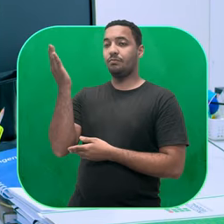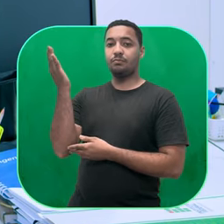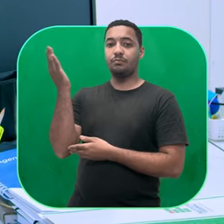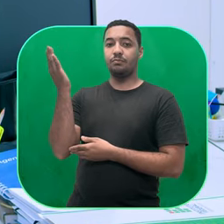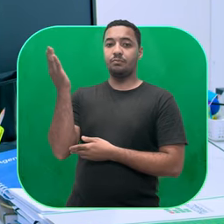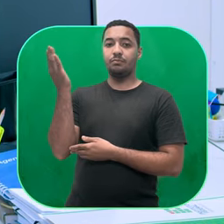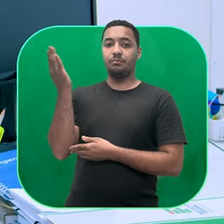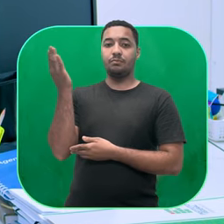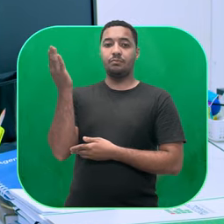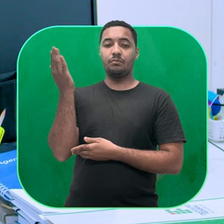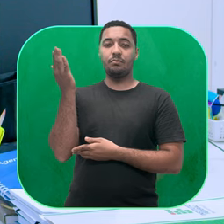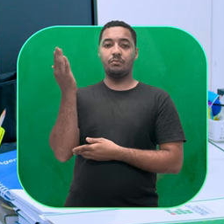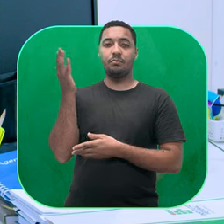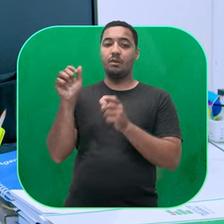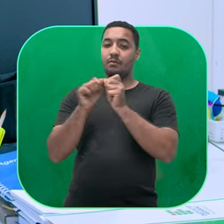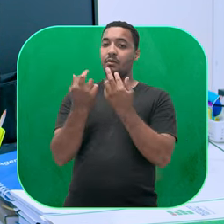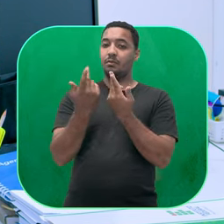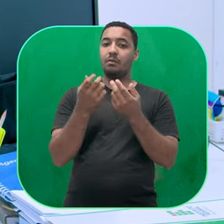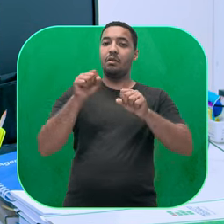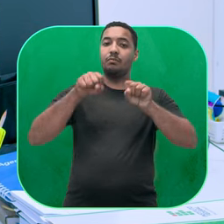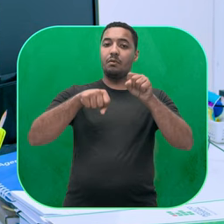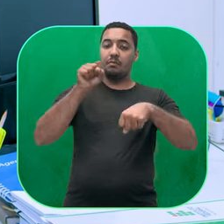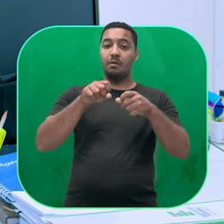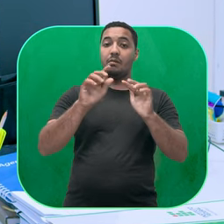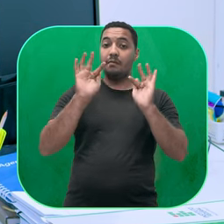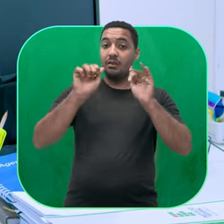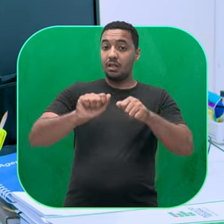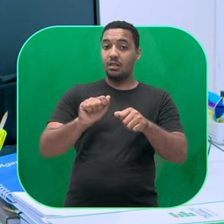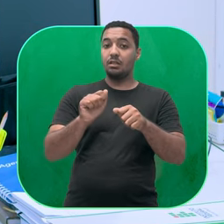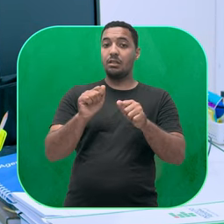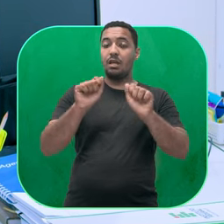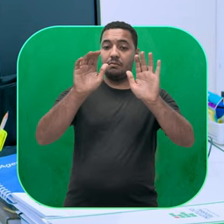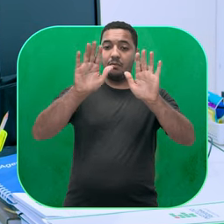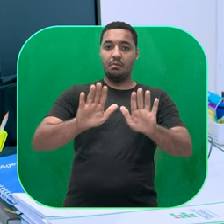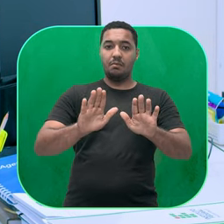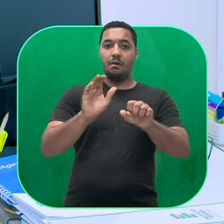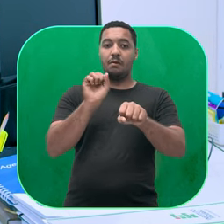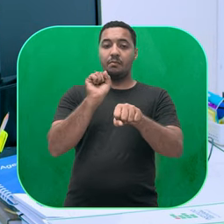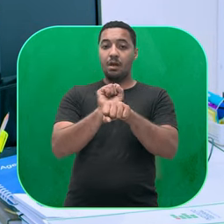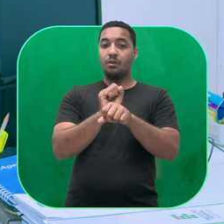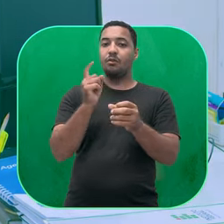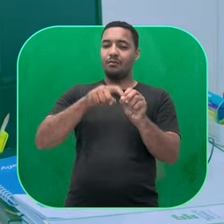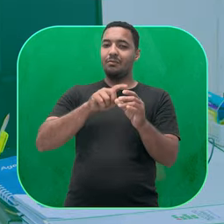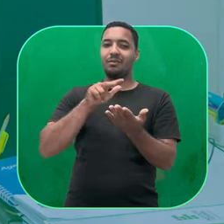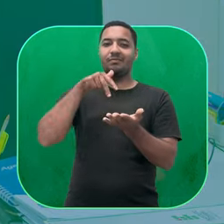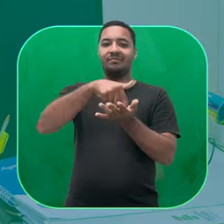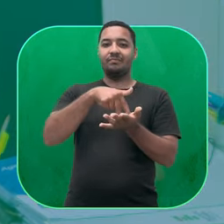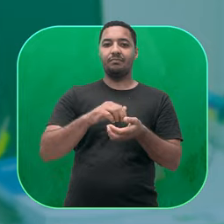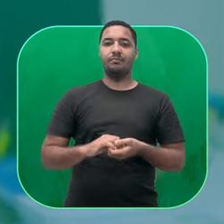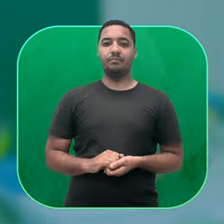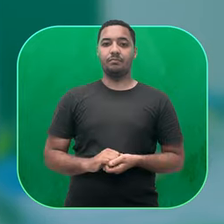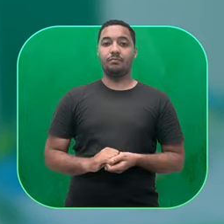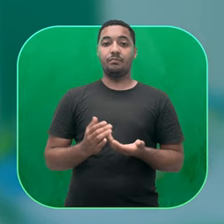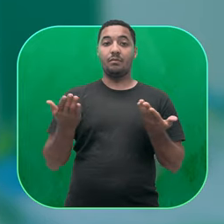à frente do corpo, feche os punhos e alterne flexão e extensão dos punhos. Para finalizar, neutralize os punhos, abra os punhos e